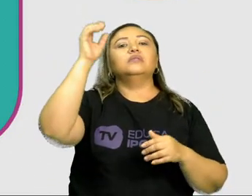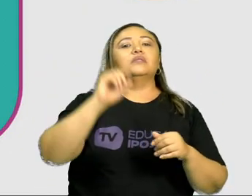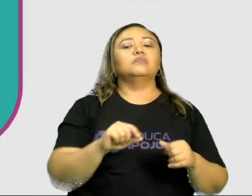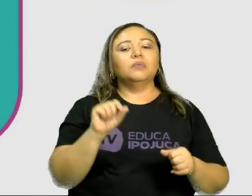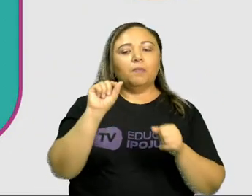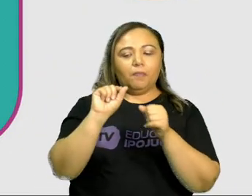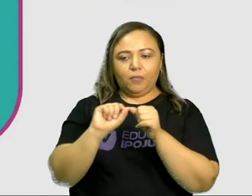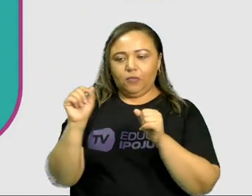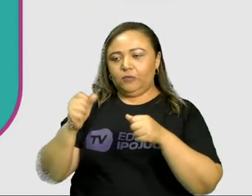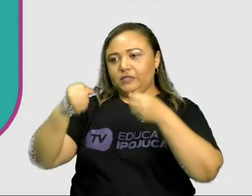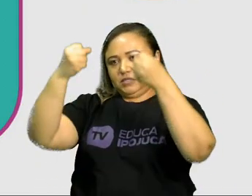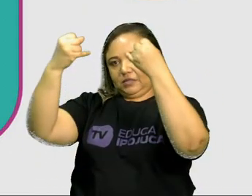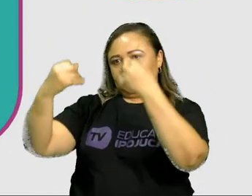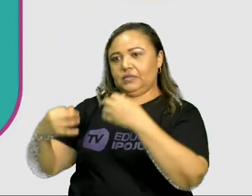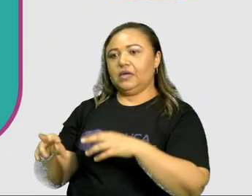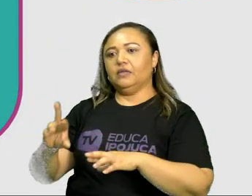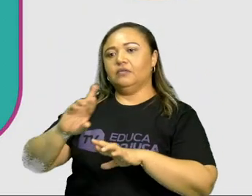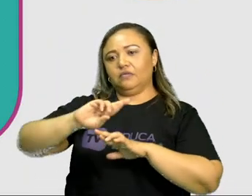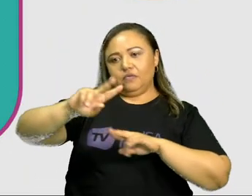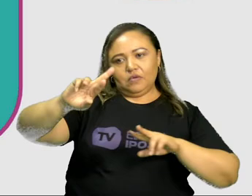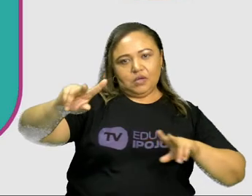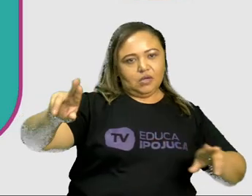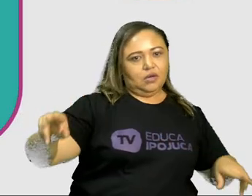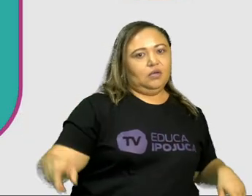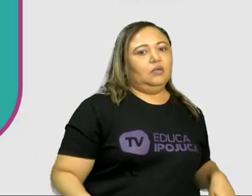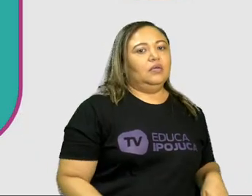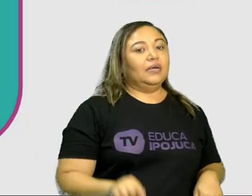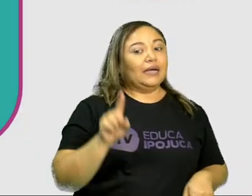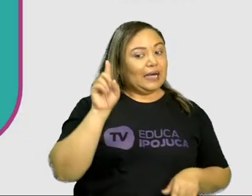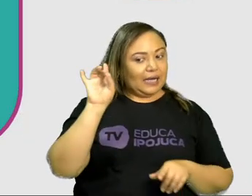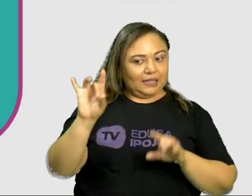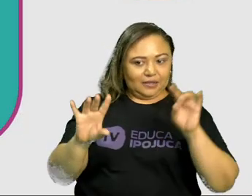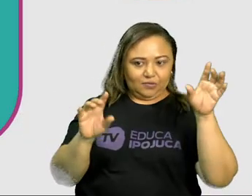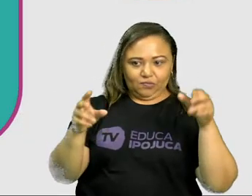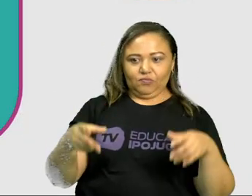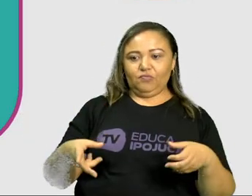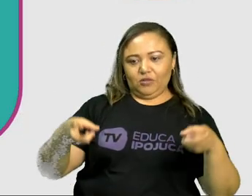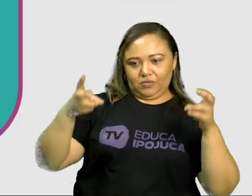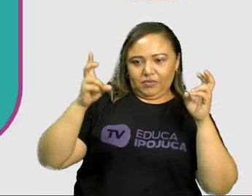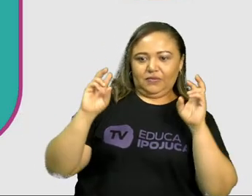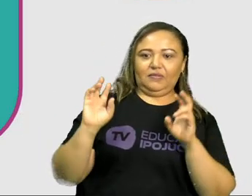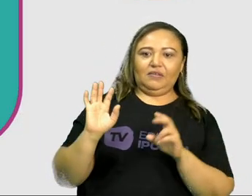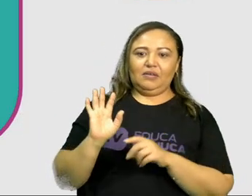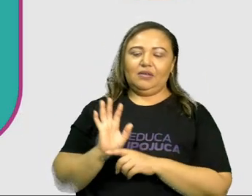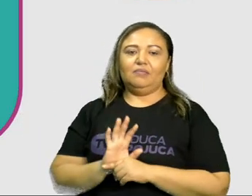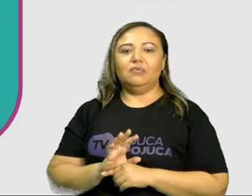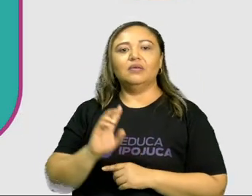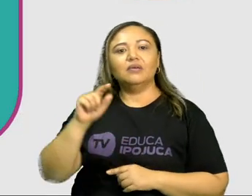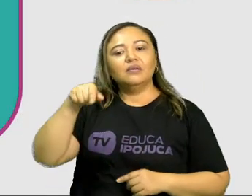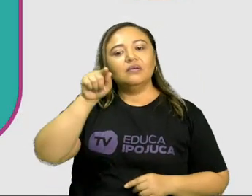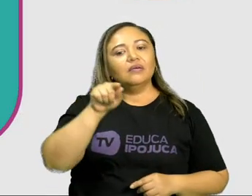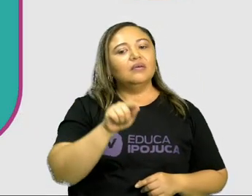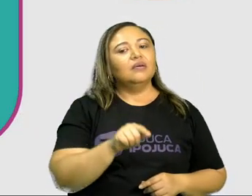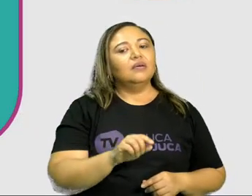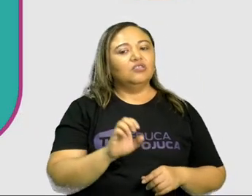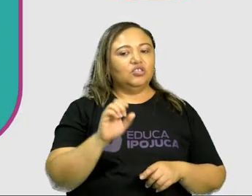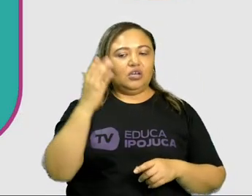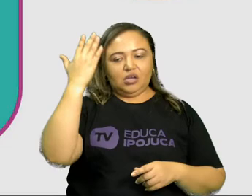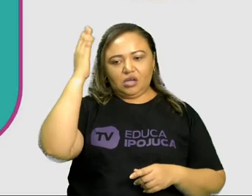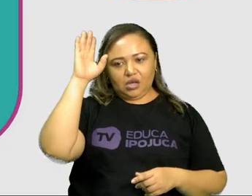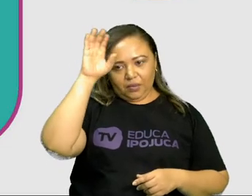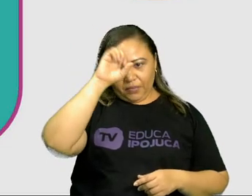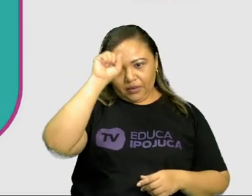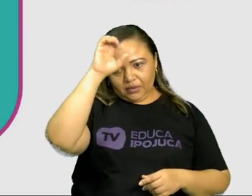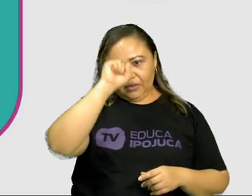Essas formas terão a intenção do seu enunciador. Considerem o que já estudamos sobre modalização e